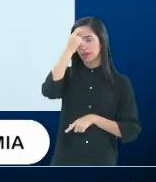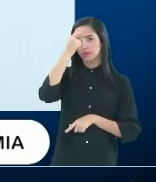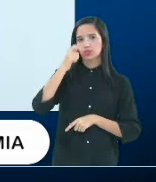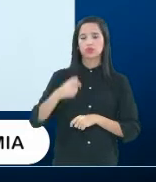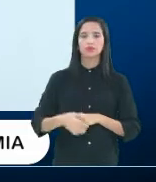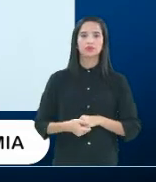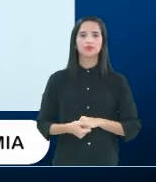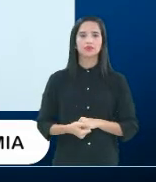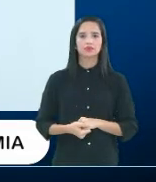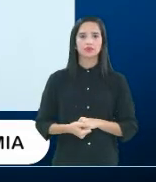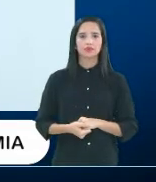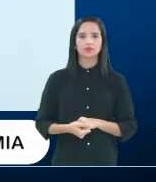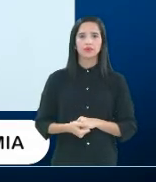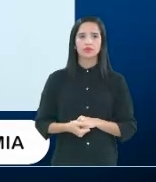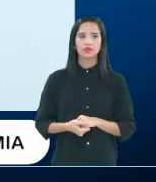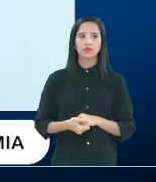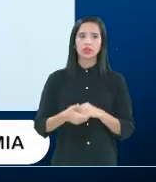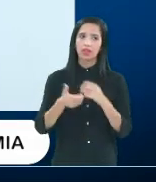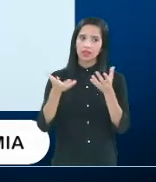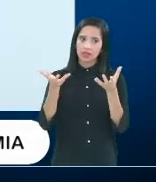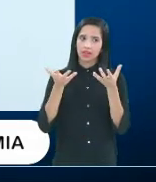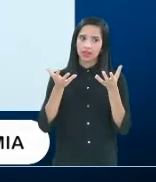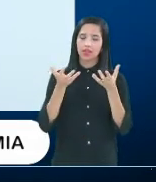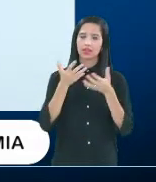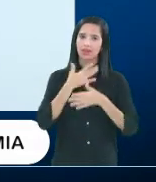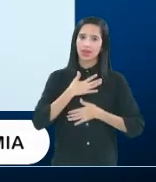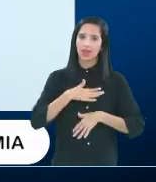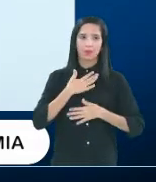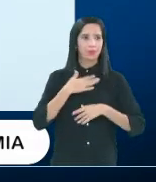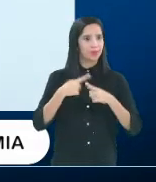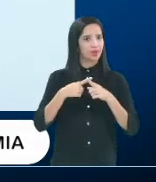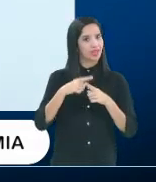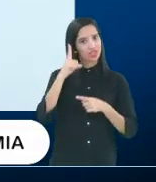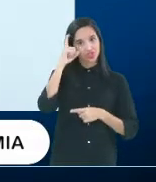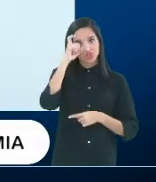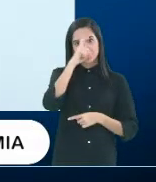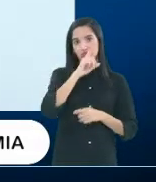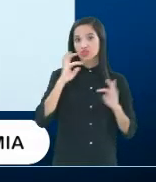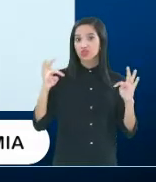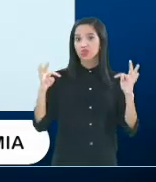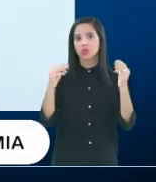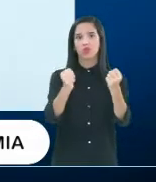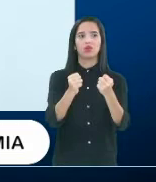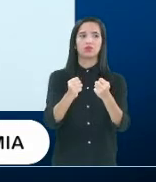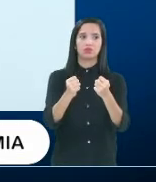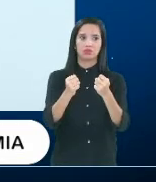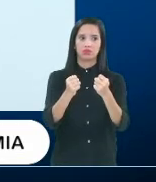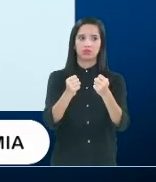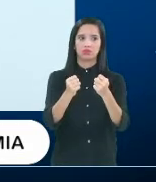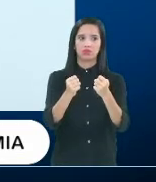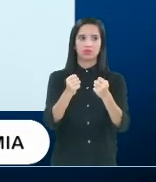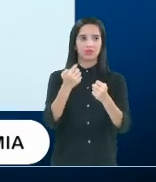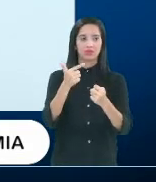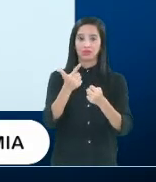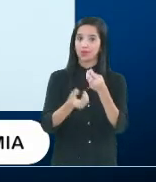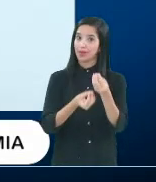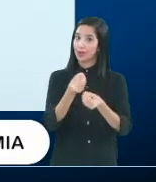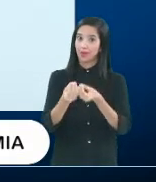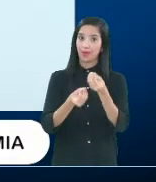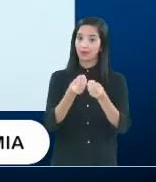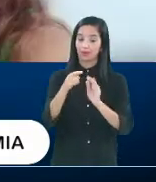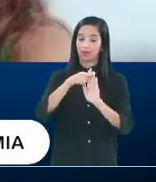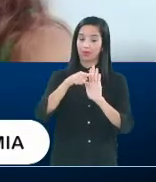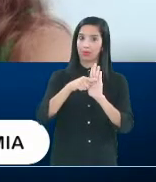e procurar manter a calma. Está sendo difícil para tudo. Esse é o comportamento. Não existe uma receita de bolo.